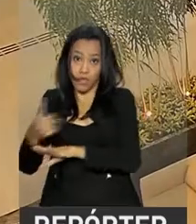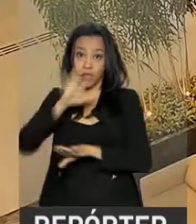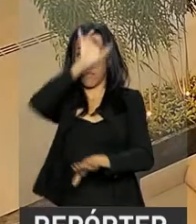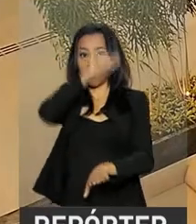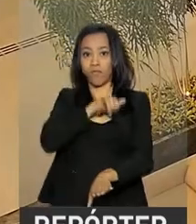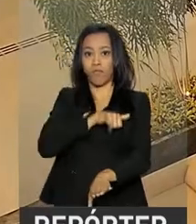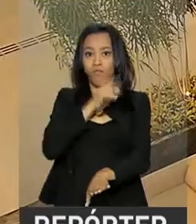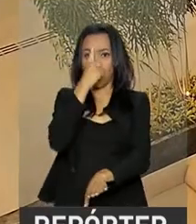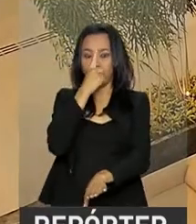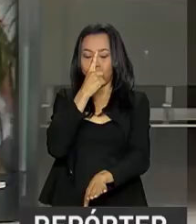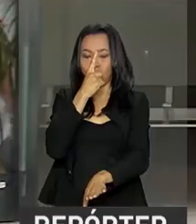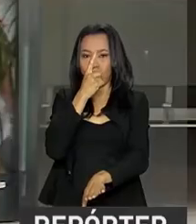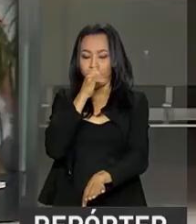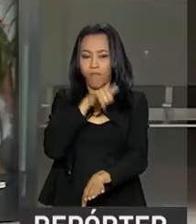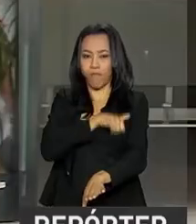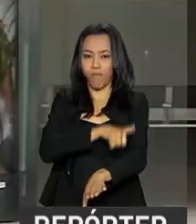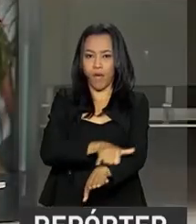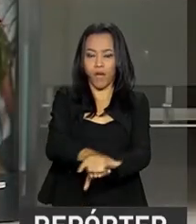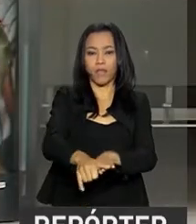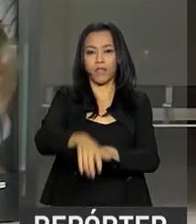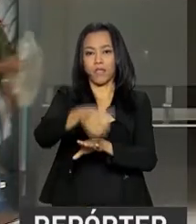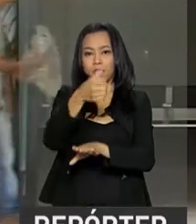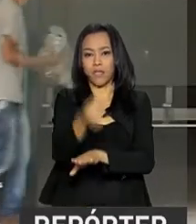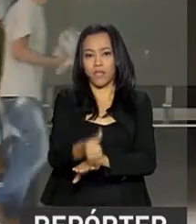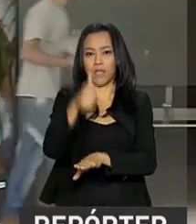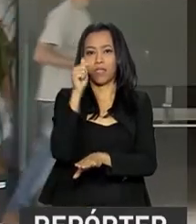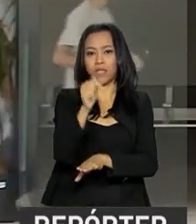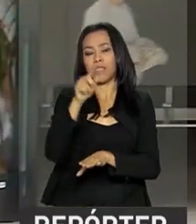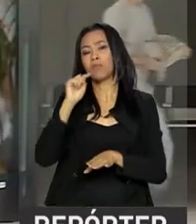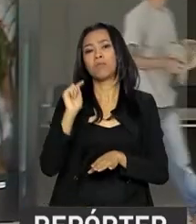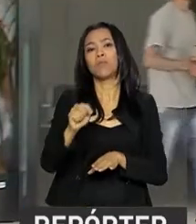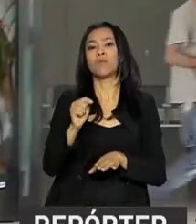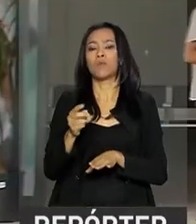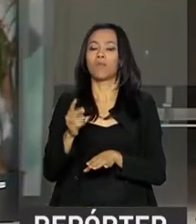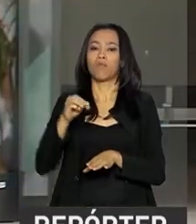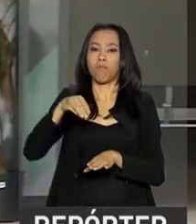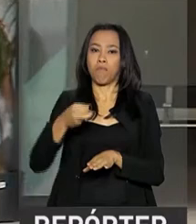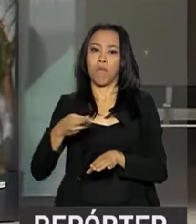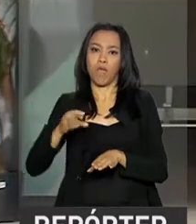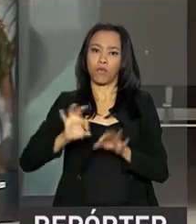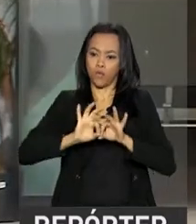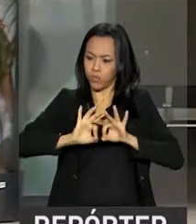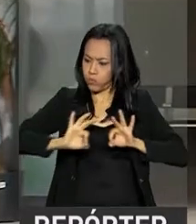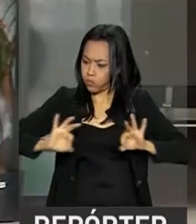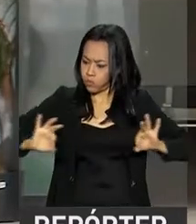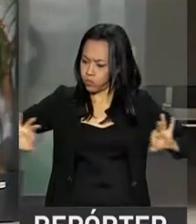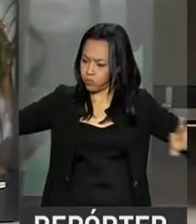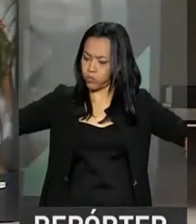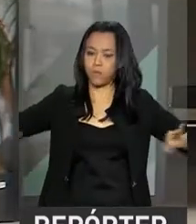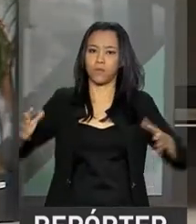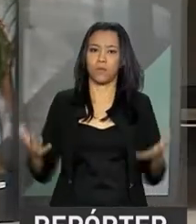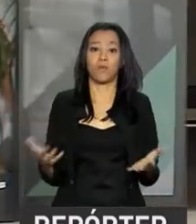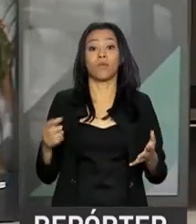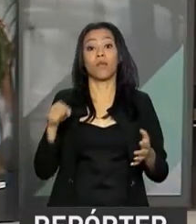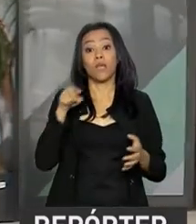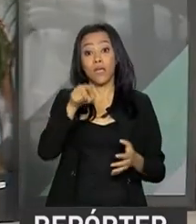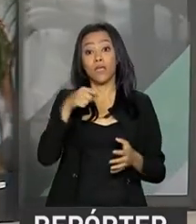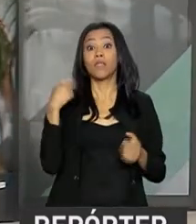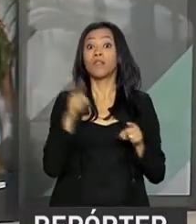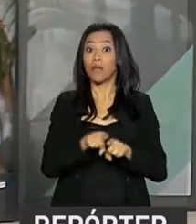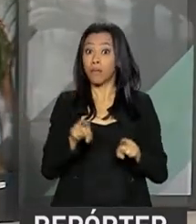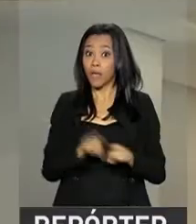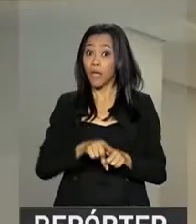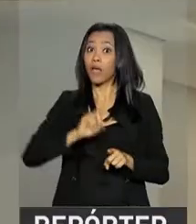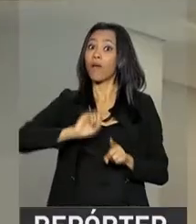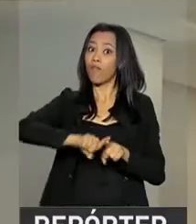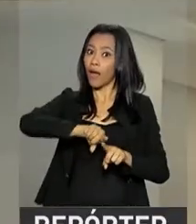67 mil metros quadrados e um terminal amplo. Em relação ao antigo aeroporto, o fluxo também